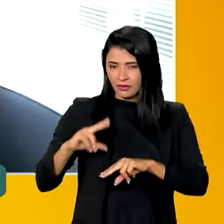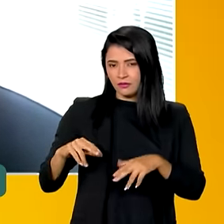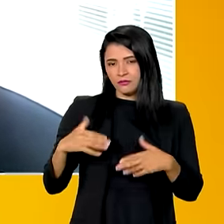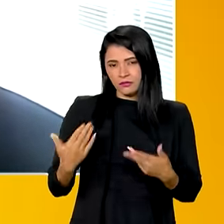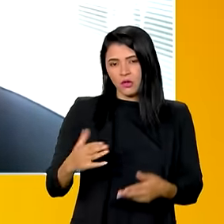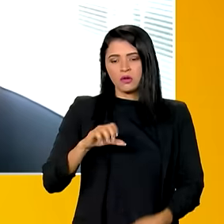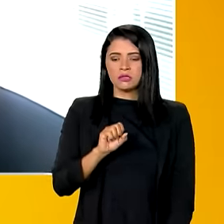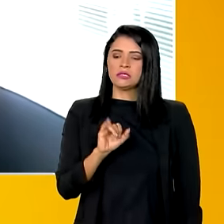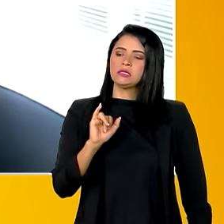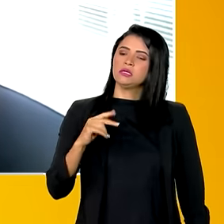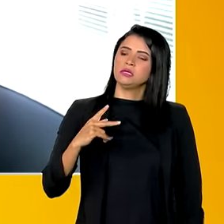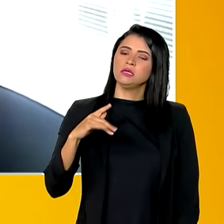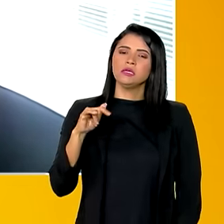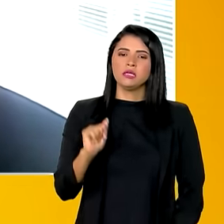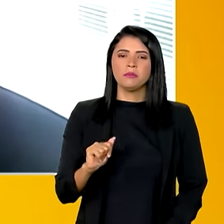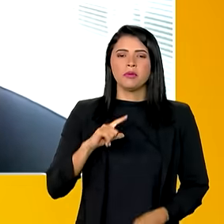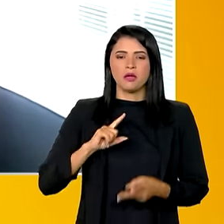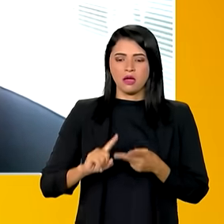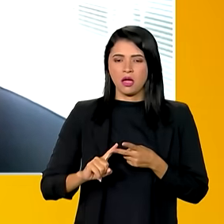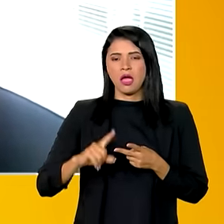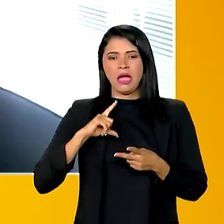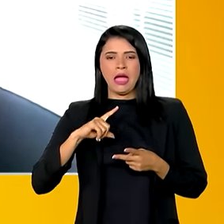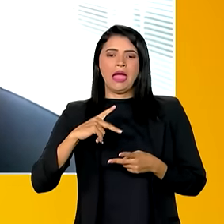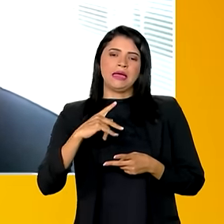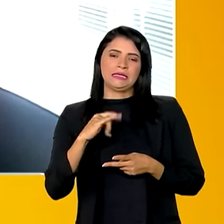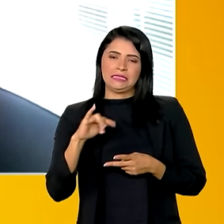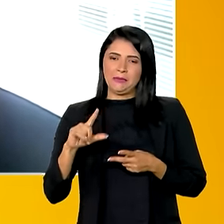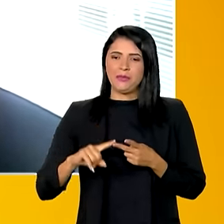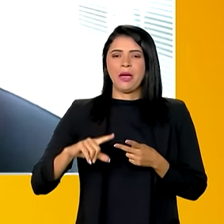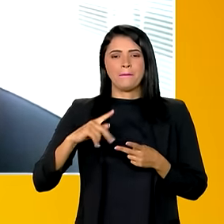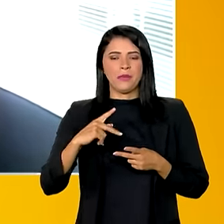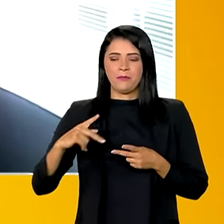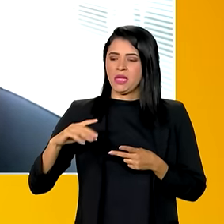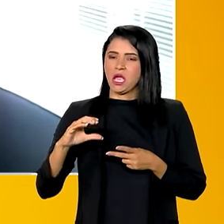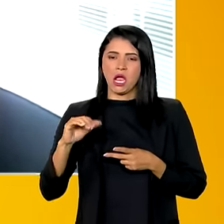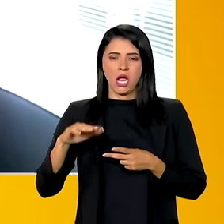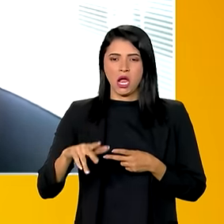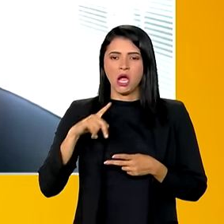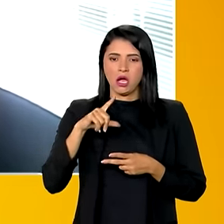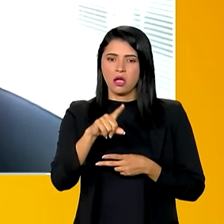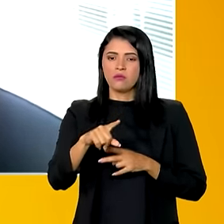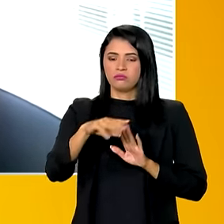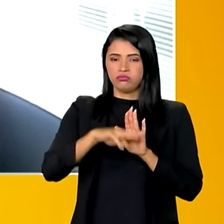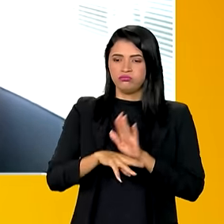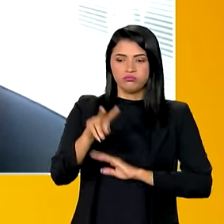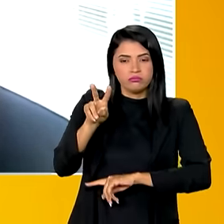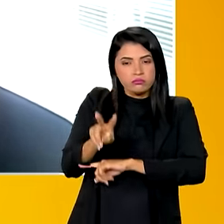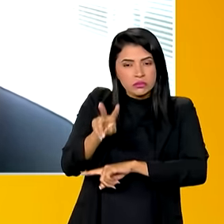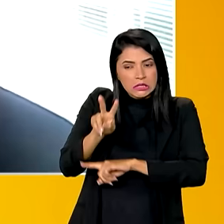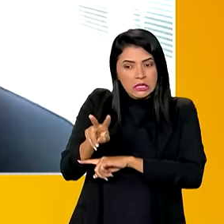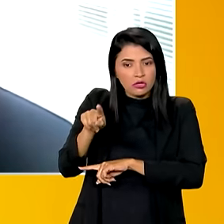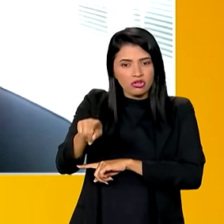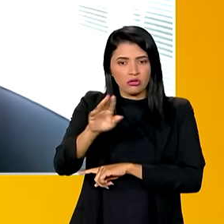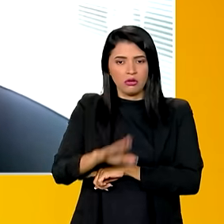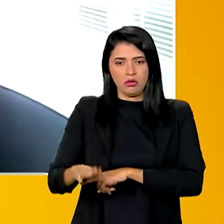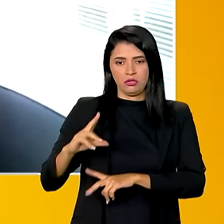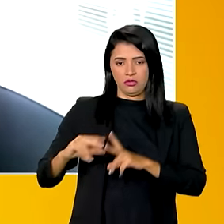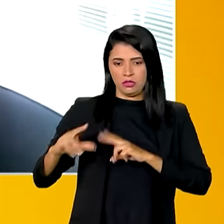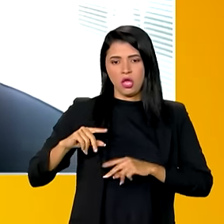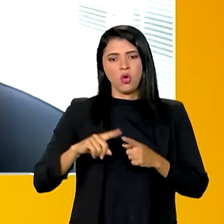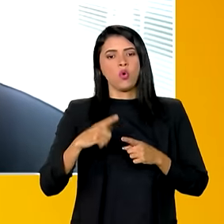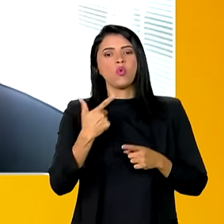o CIPIA-CT, o CIPIA-PPCAM, que é um programa de proteção a crianças e adolescentes, o CIPIA